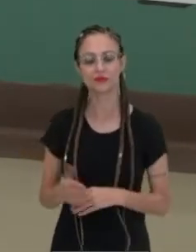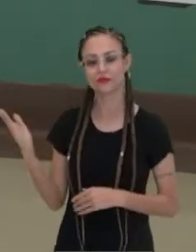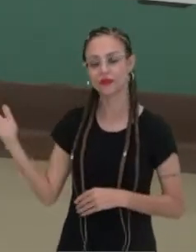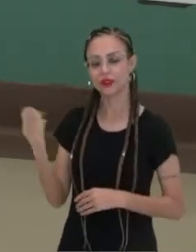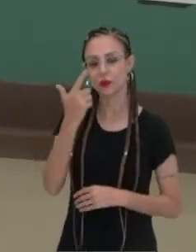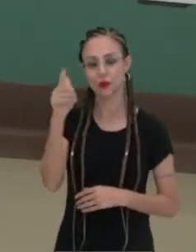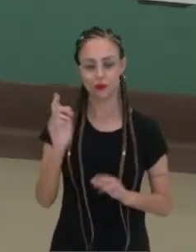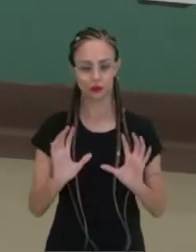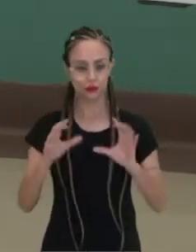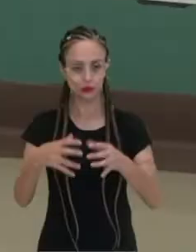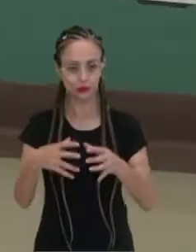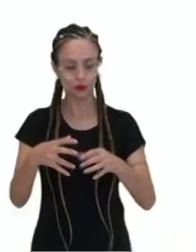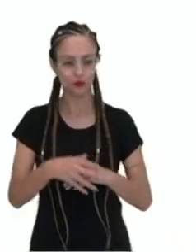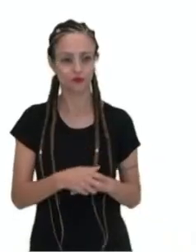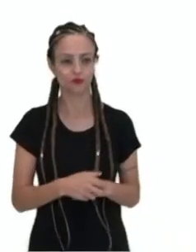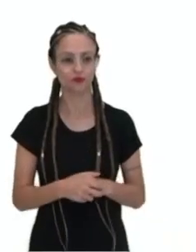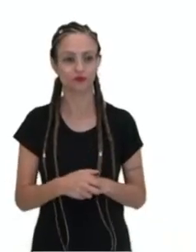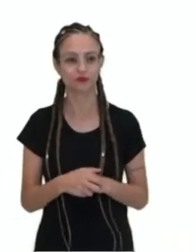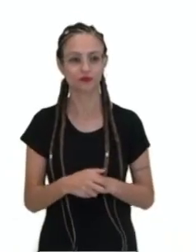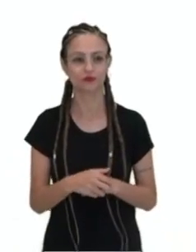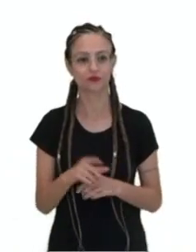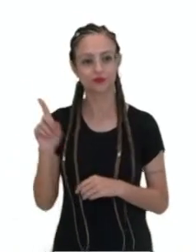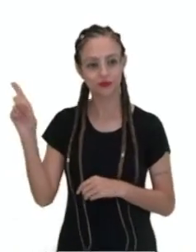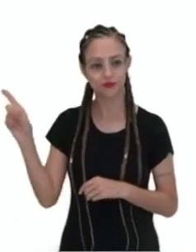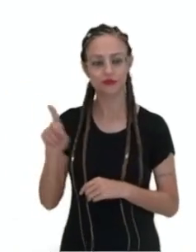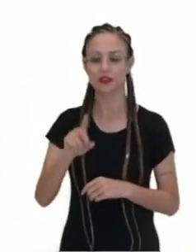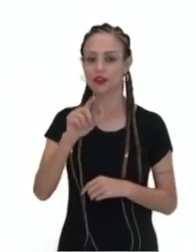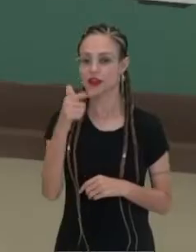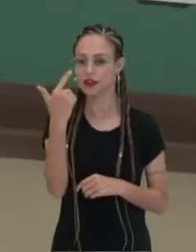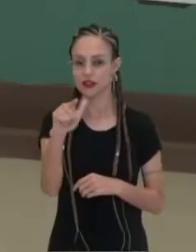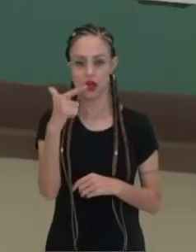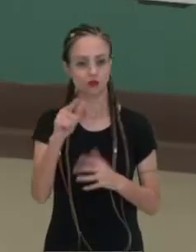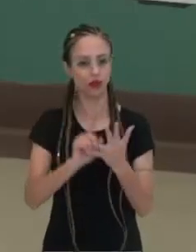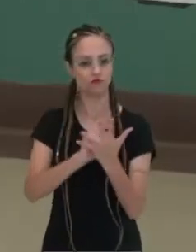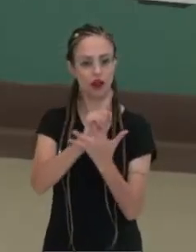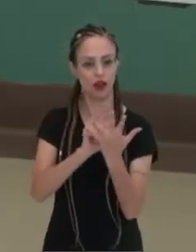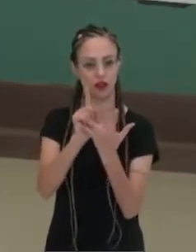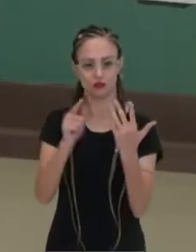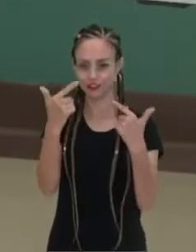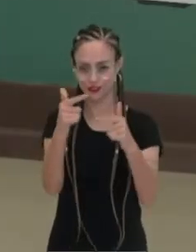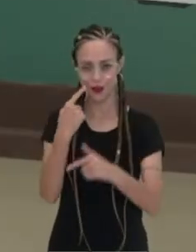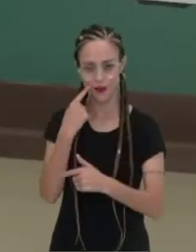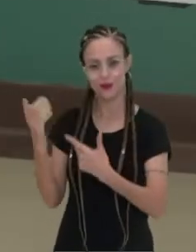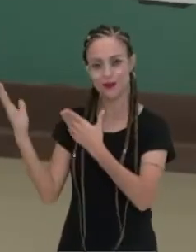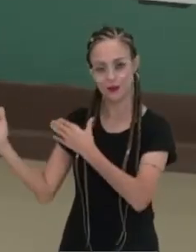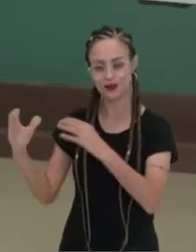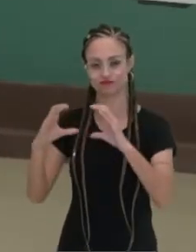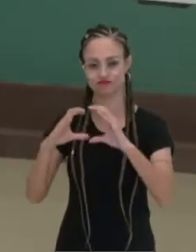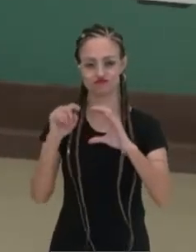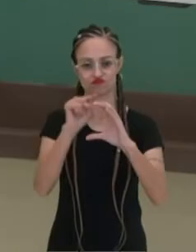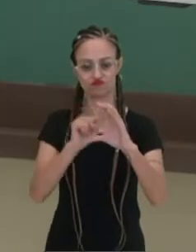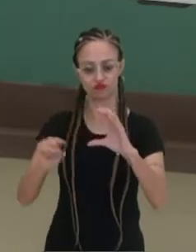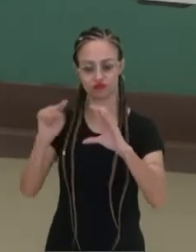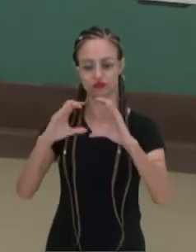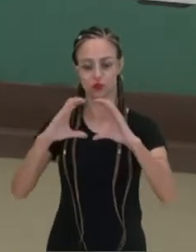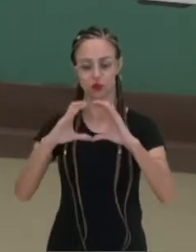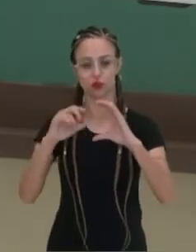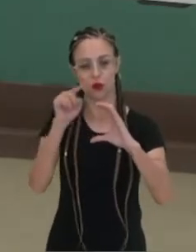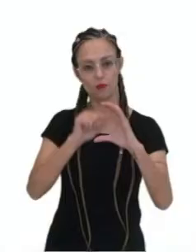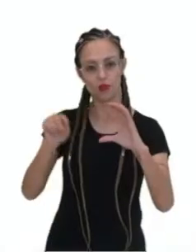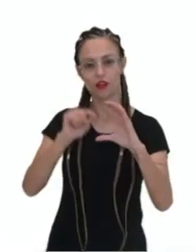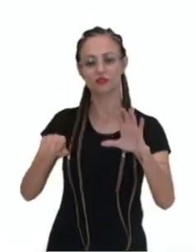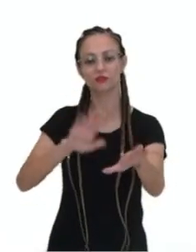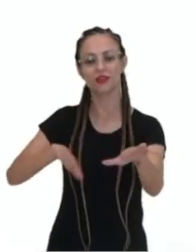um outro grupo, equinóidea, não possui braço. Já observou, né? Nós temos aqui essa bolacha da